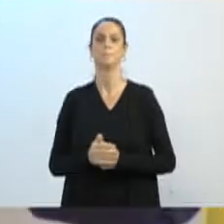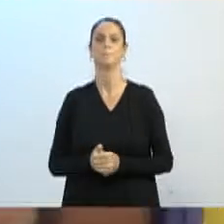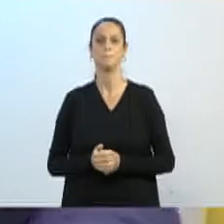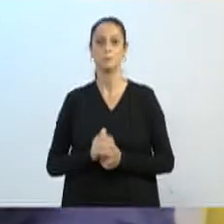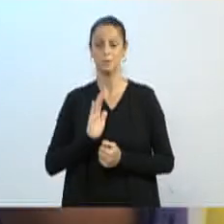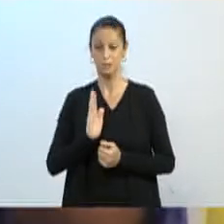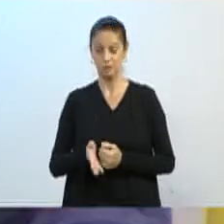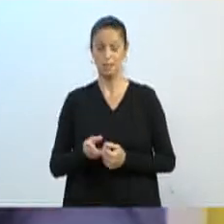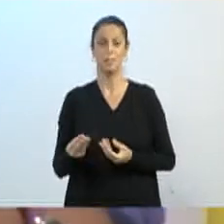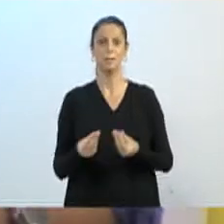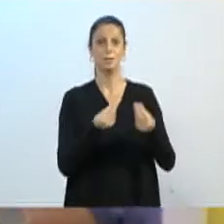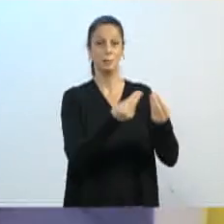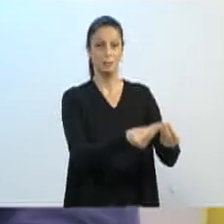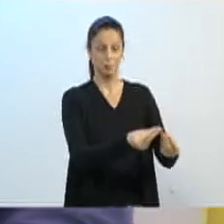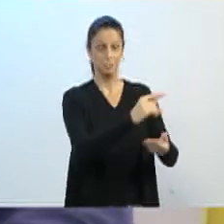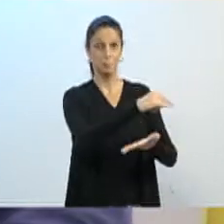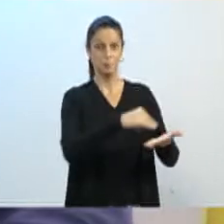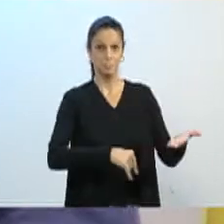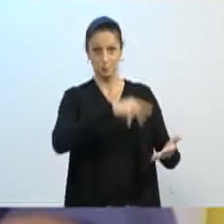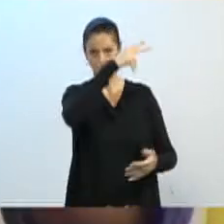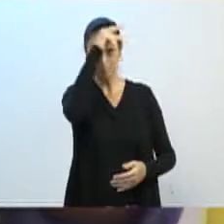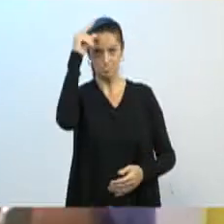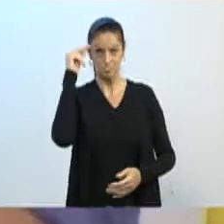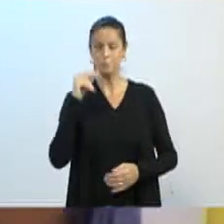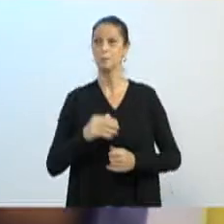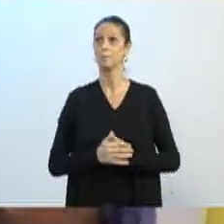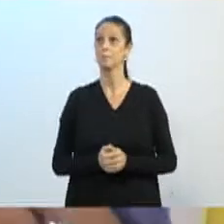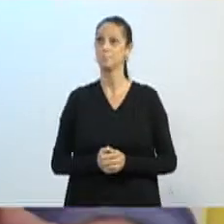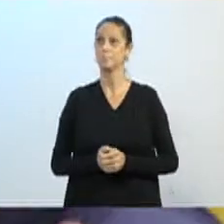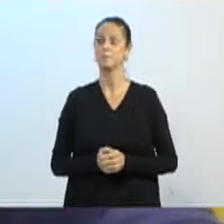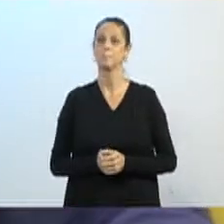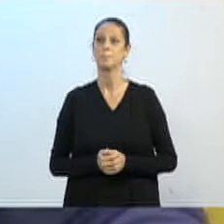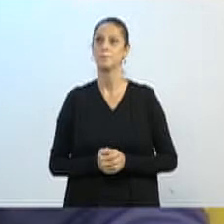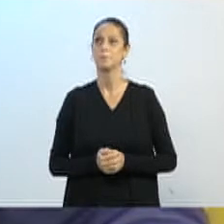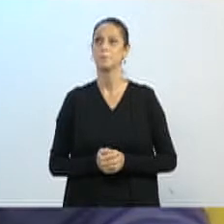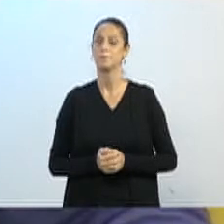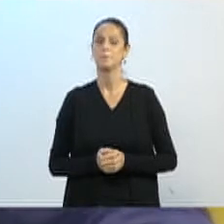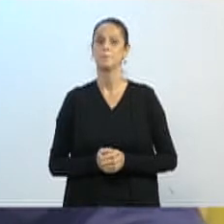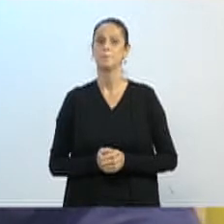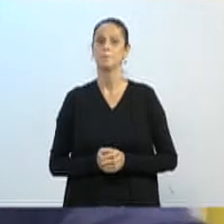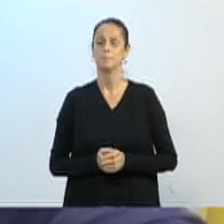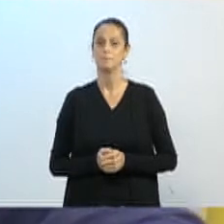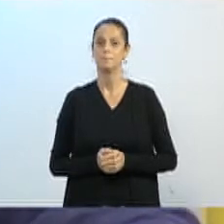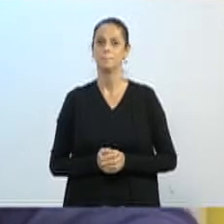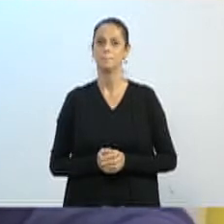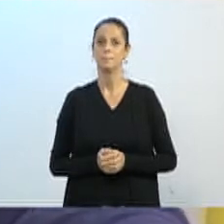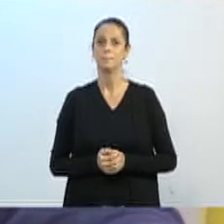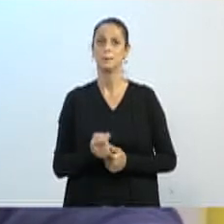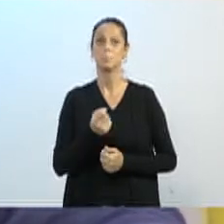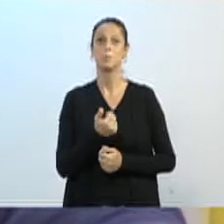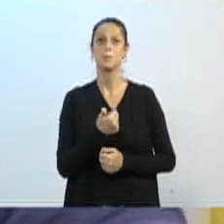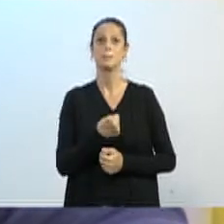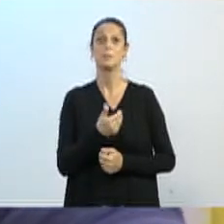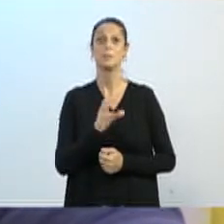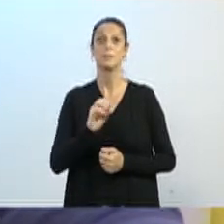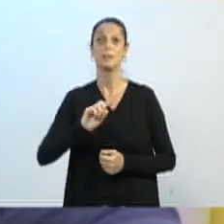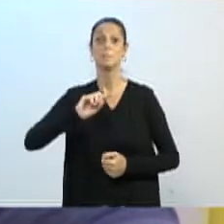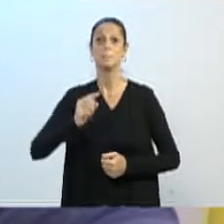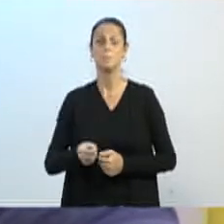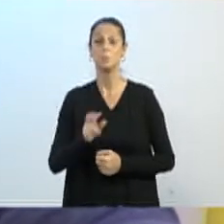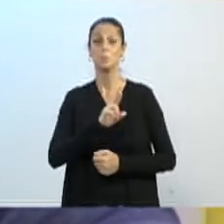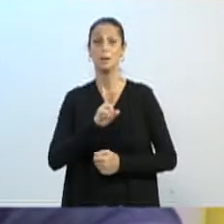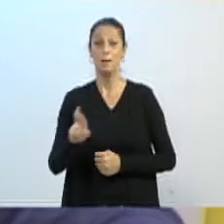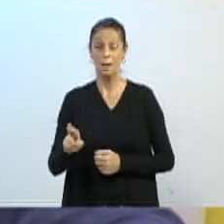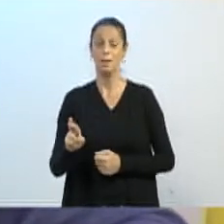lá. E já entraram, é uma rua grande, mas já entraram na ordem do mutirão com quase 100 mil reais em conta. Parabéns a toda a